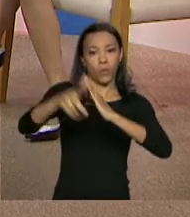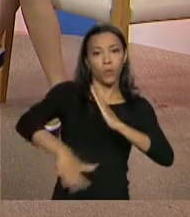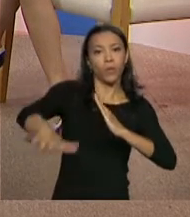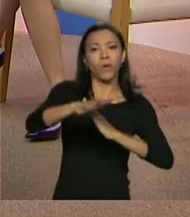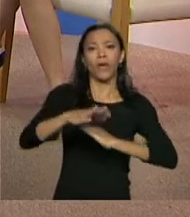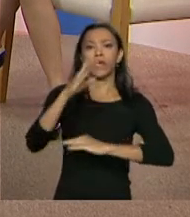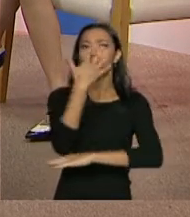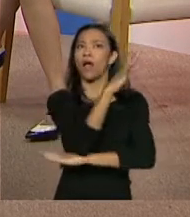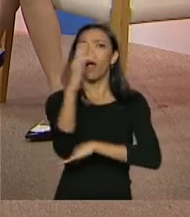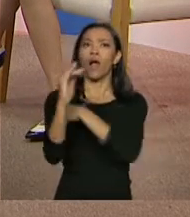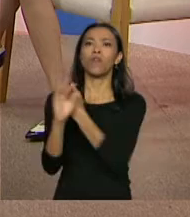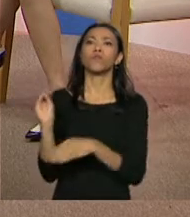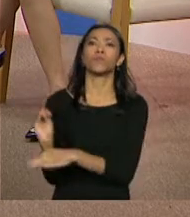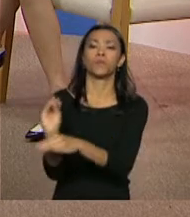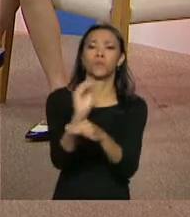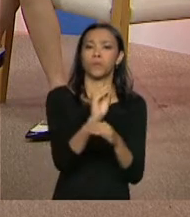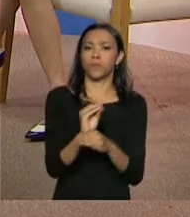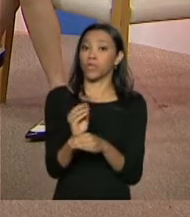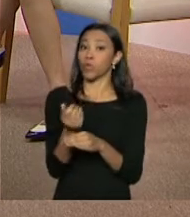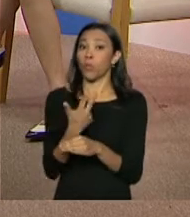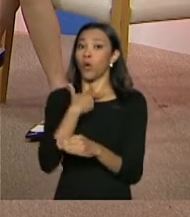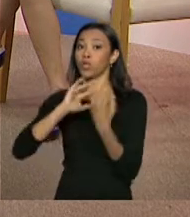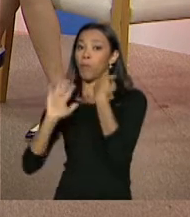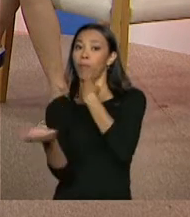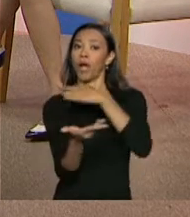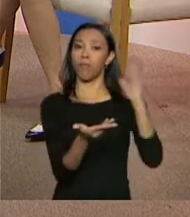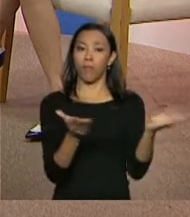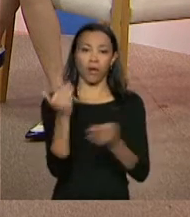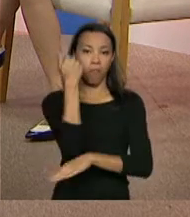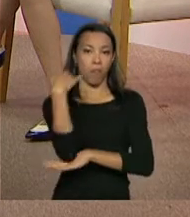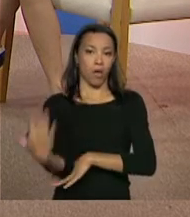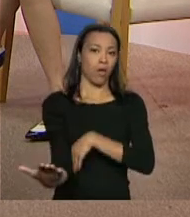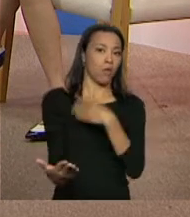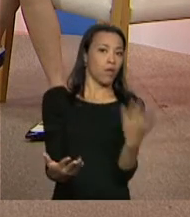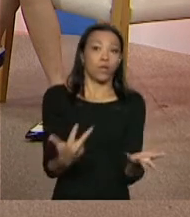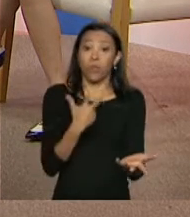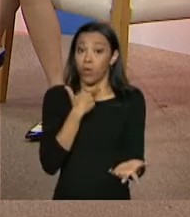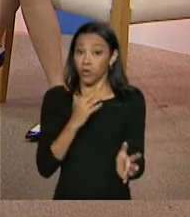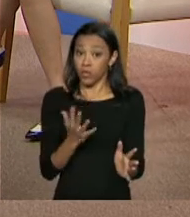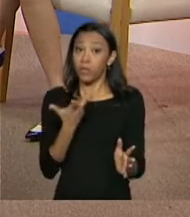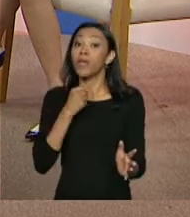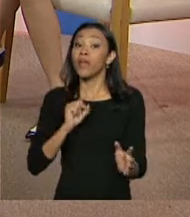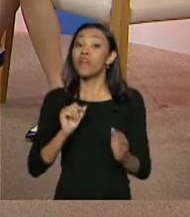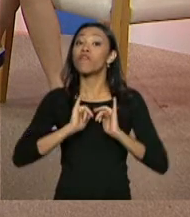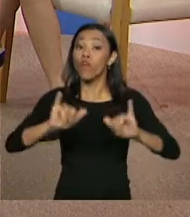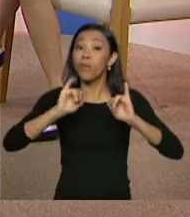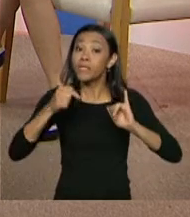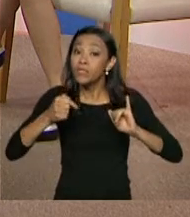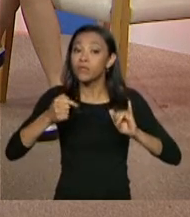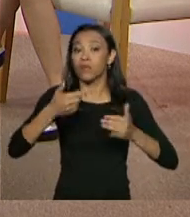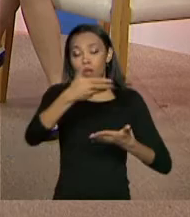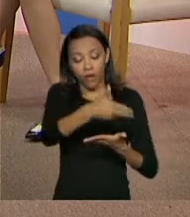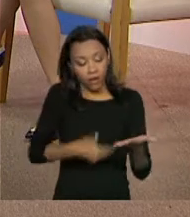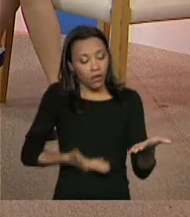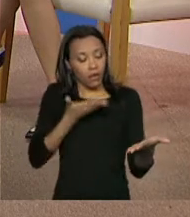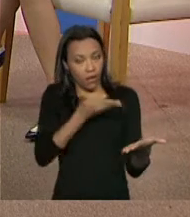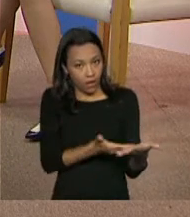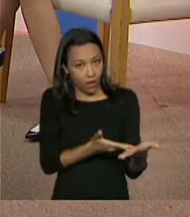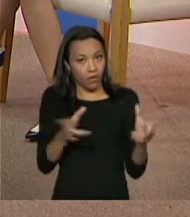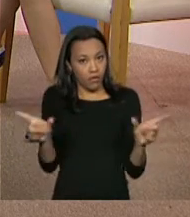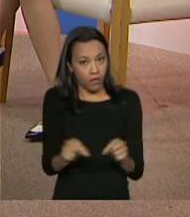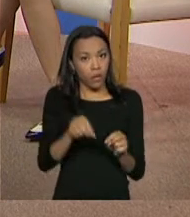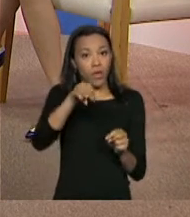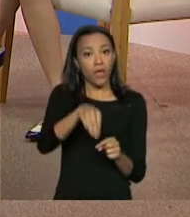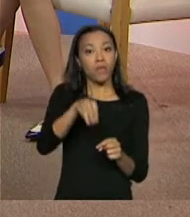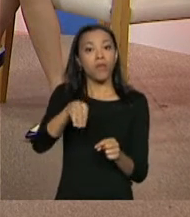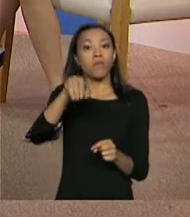pessoa está, né, na parte que é da proteção ou que não é. Então, quem é que vai dar essa informação? Ora, o MDA, o MMA, desculpa, o MMA,